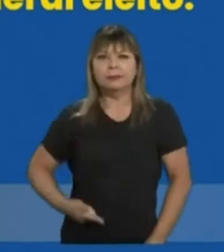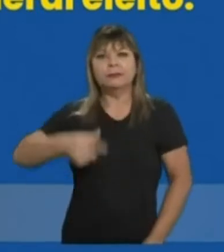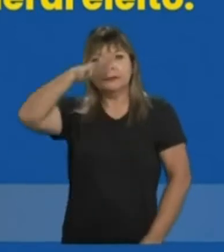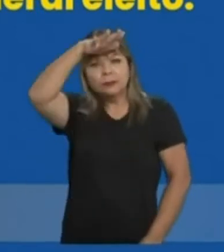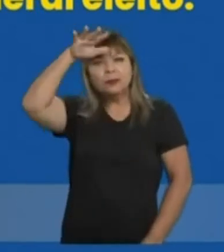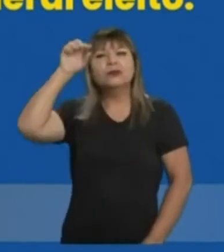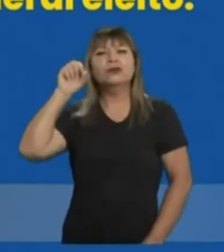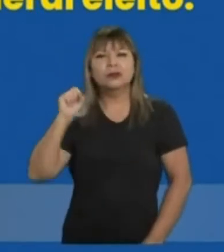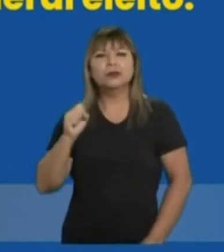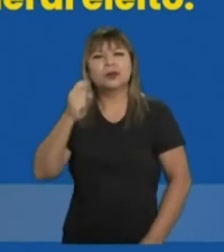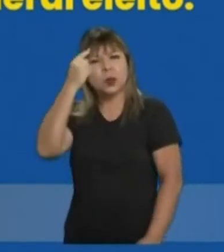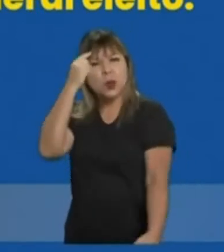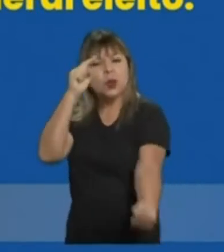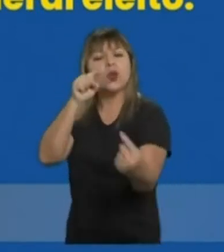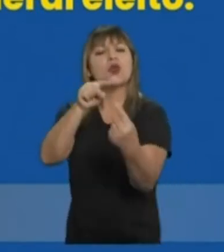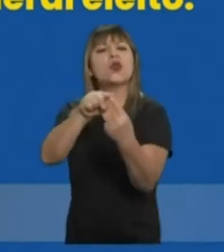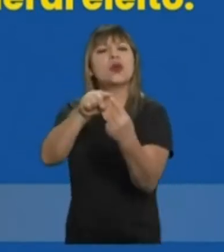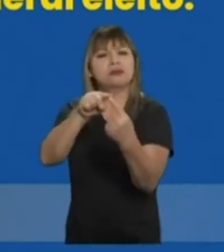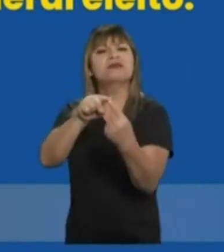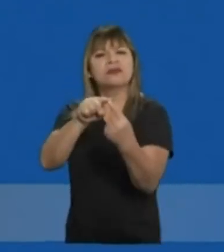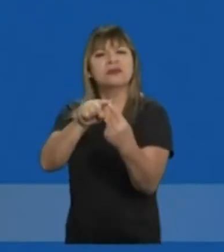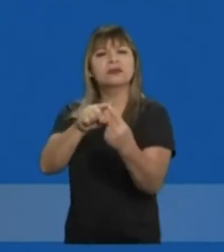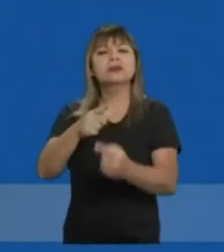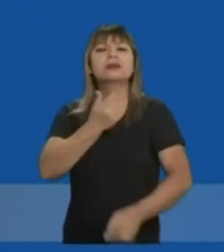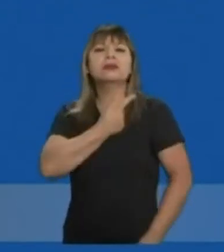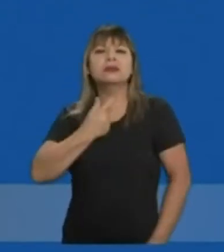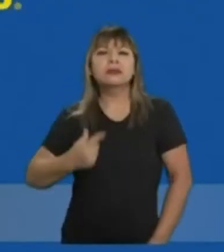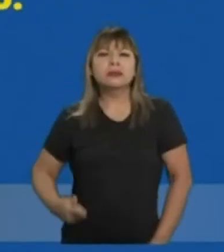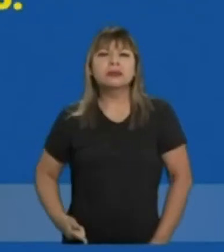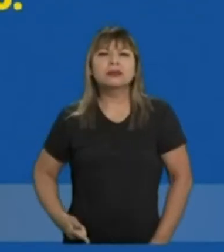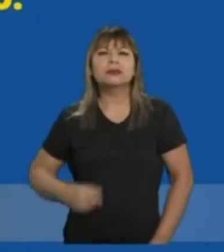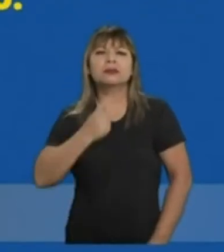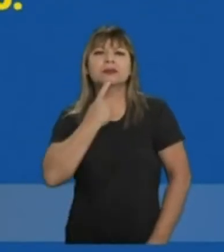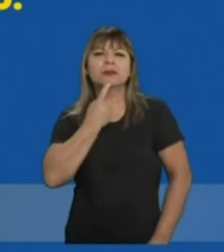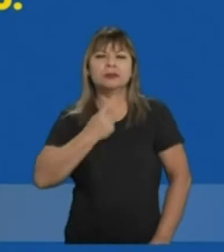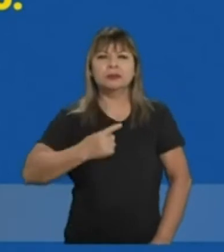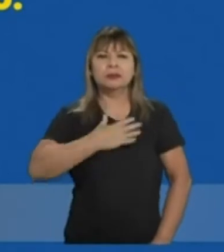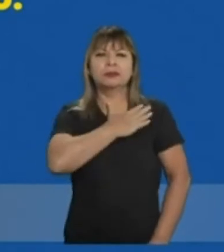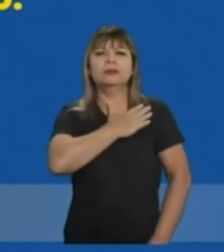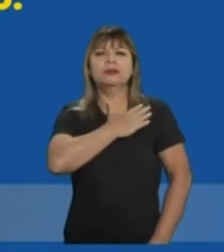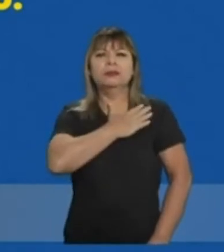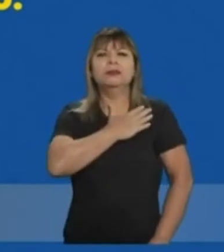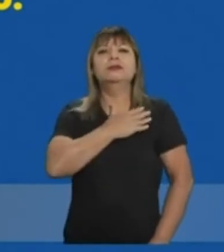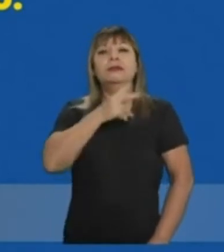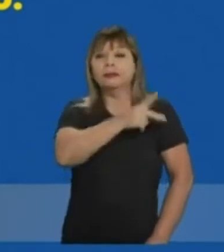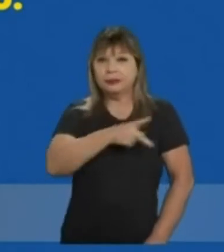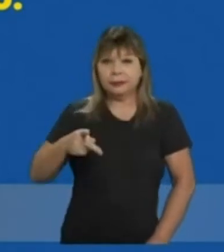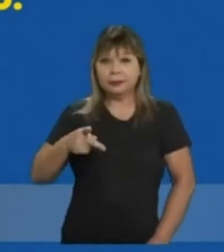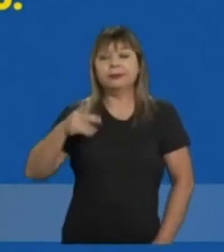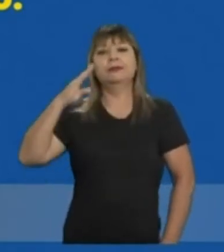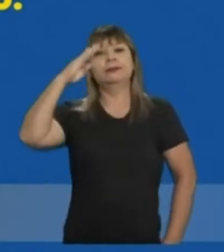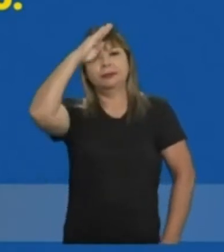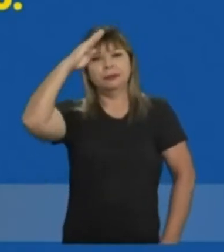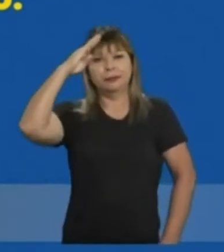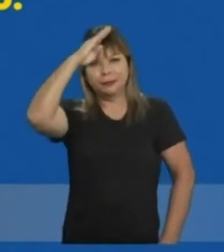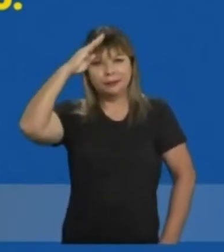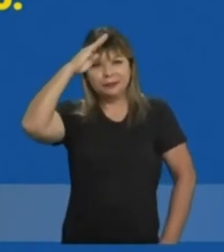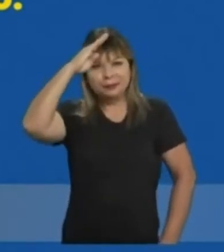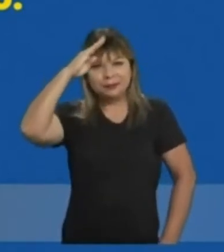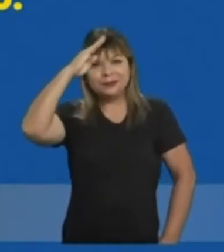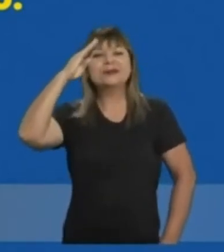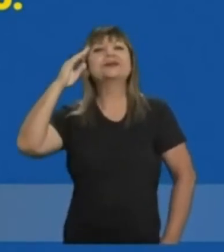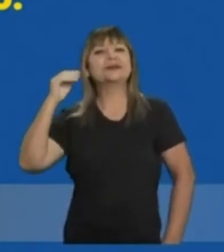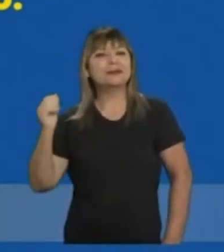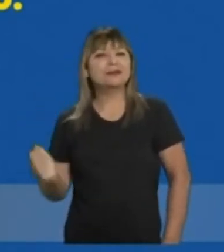do Mato Grosso do Sul. É uma missão que nós temos que cumprir. Para governador, capitão Contar. E para presidente, capitão